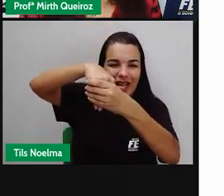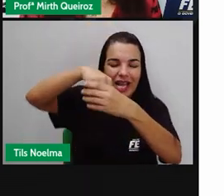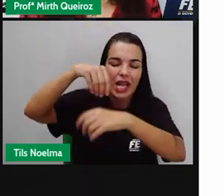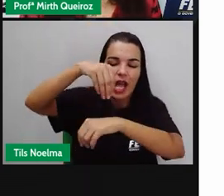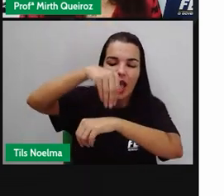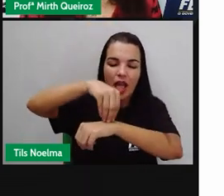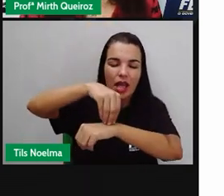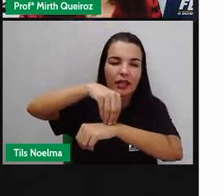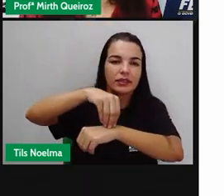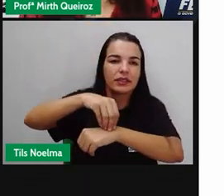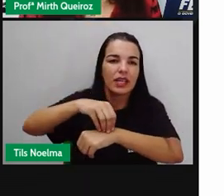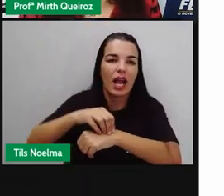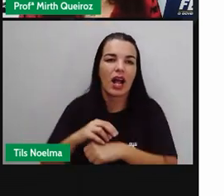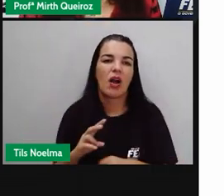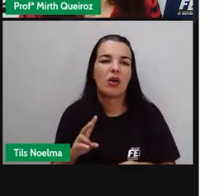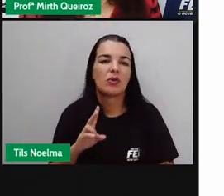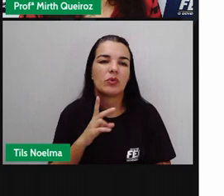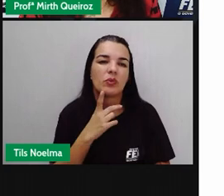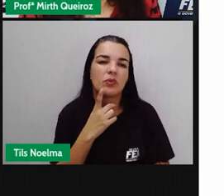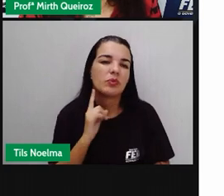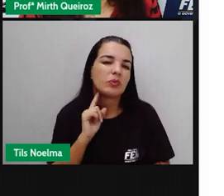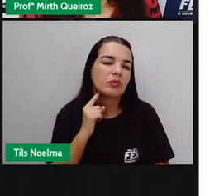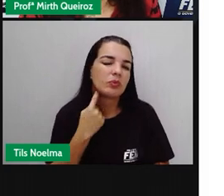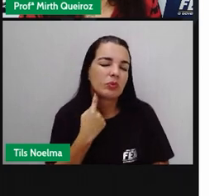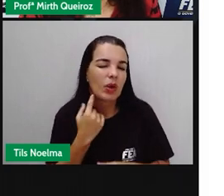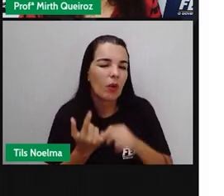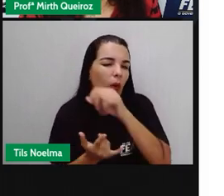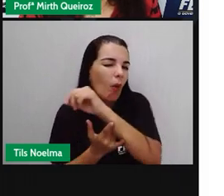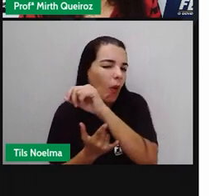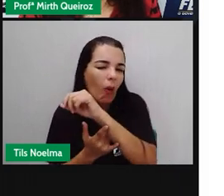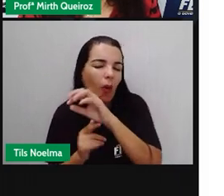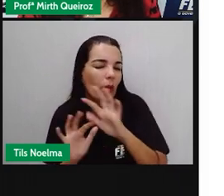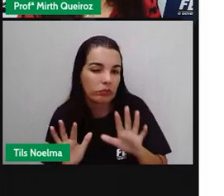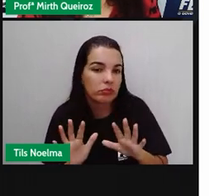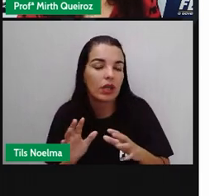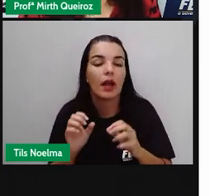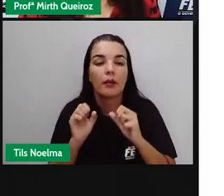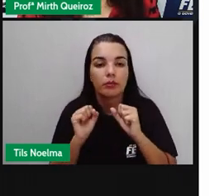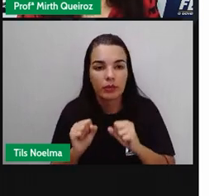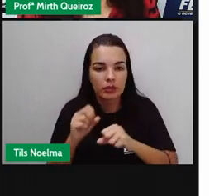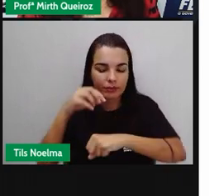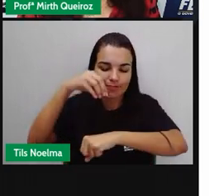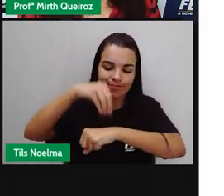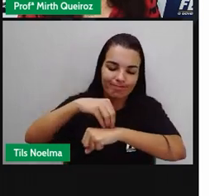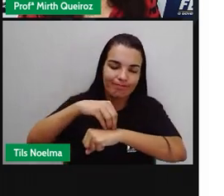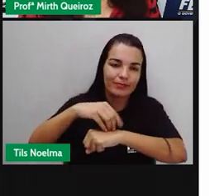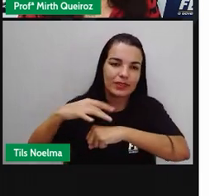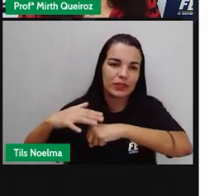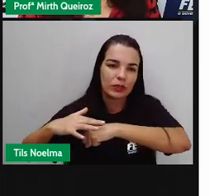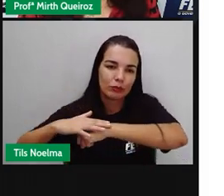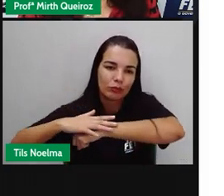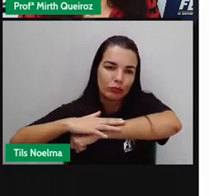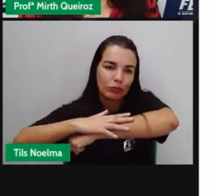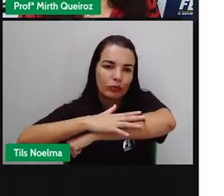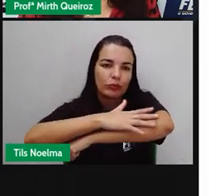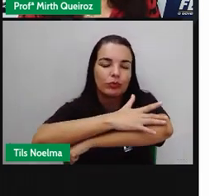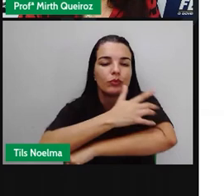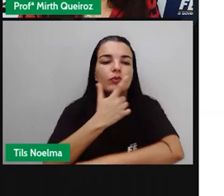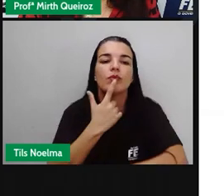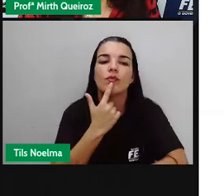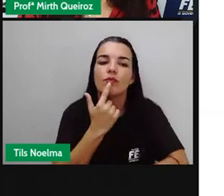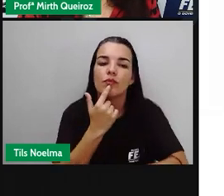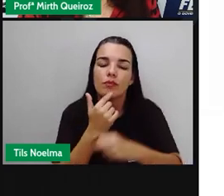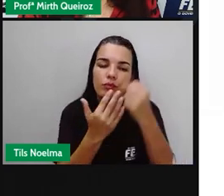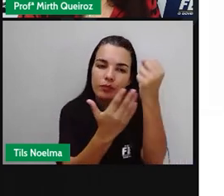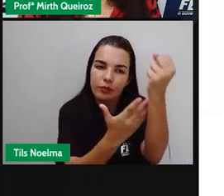devido à picada que já está ali, e as fezes que já estão depositadas ali, que ele faz ao mesmo tempo, você acaba levando essas fezes até o local da